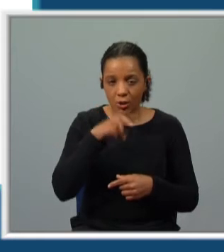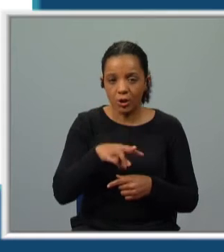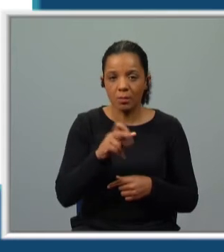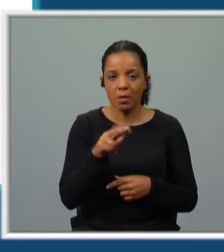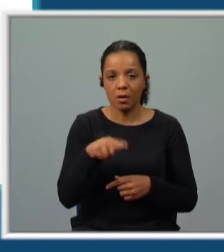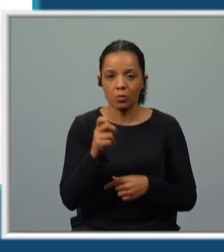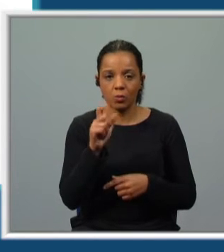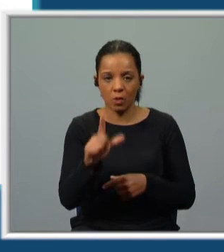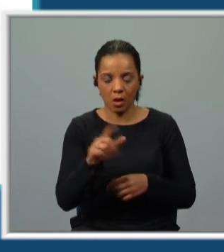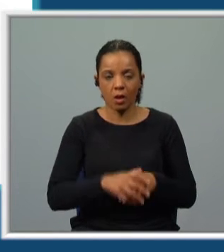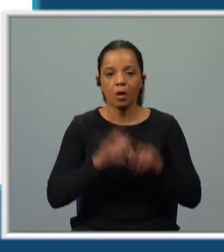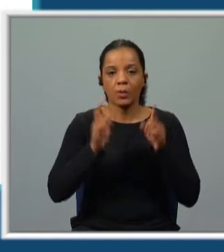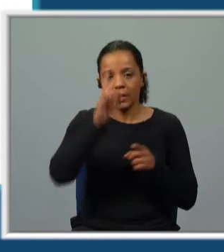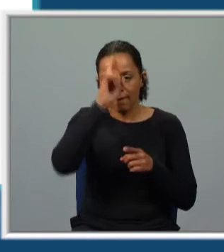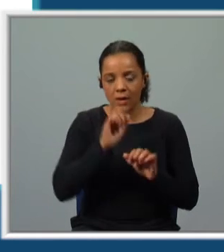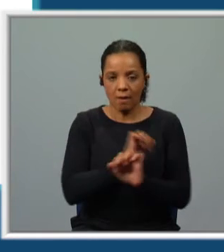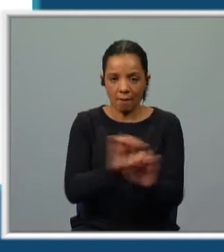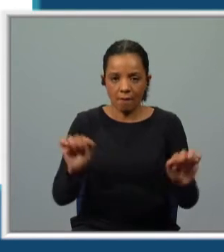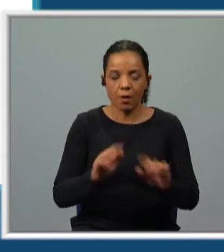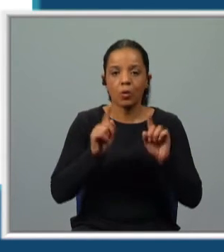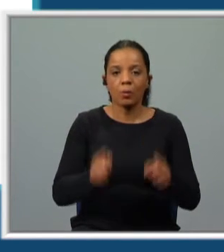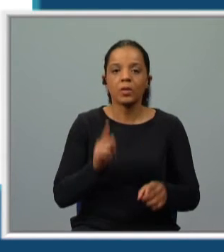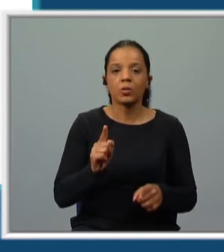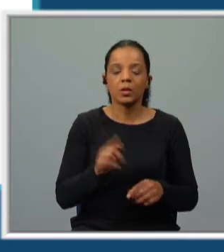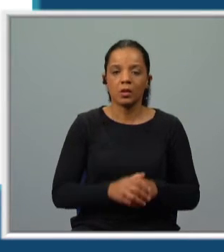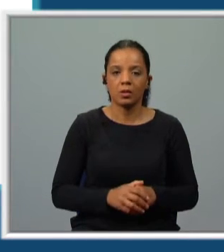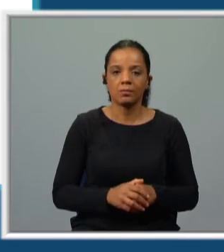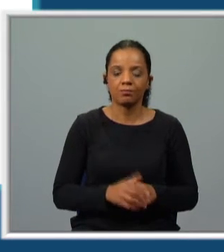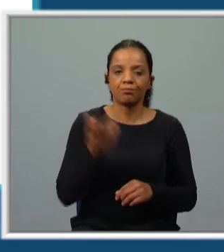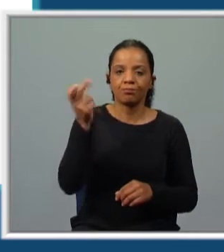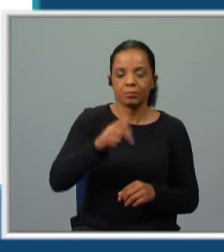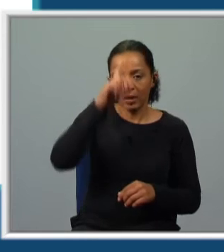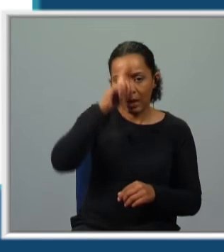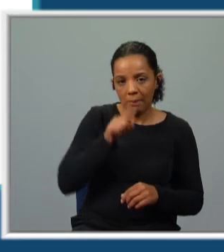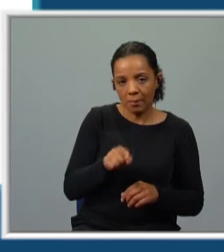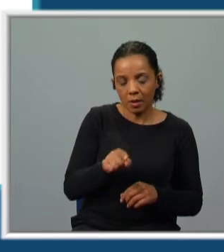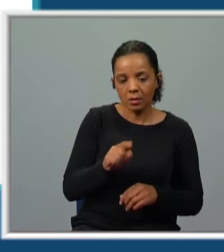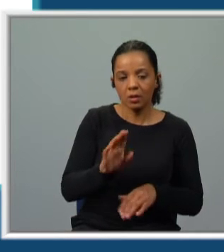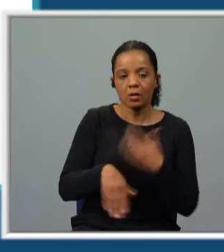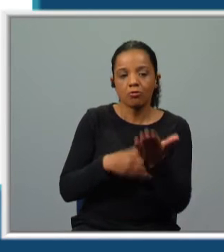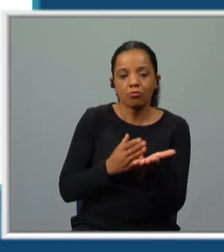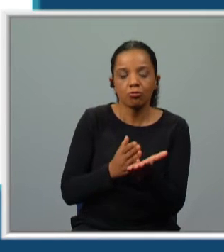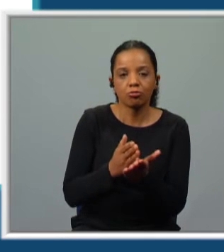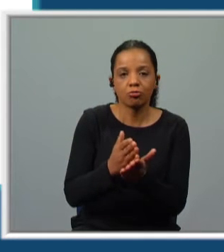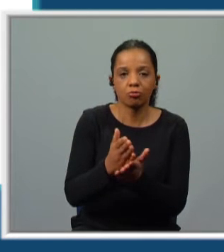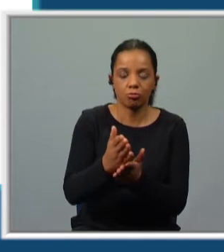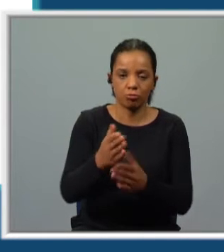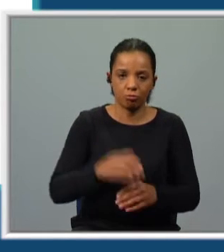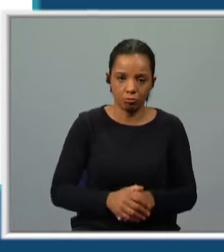Começa aqui a recordação dele, começa aqui a introduzir-se a recordação dele que se seguirá nas cenas